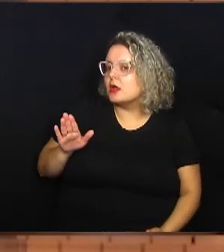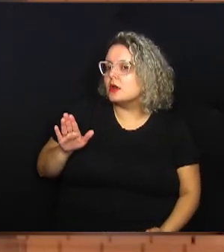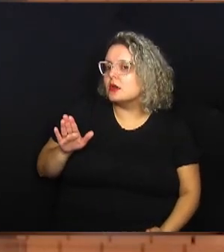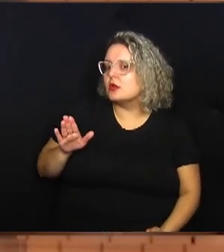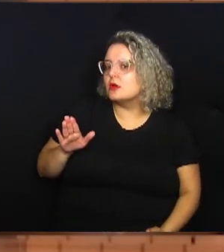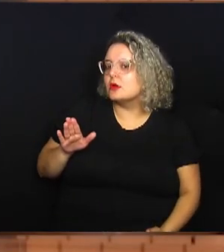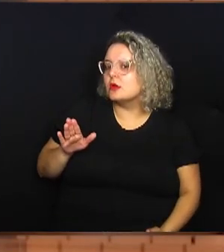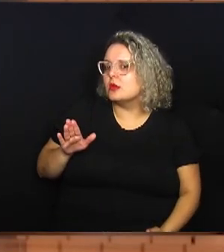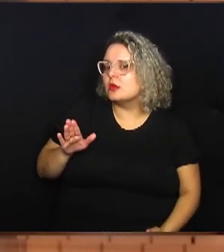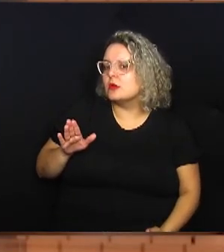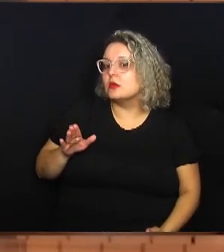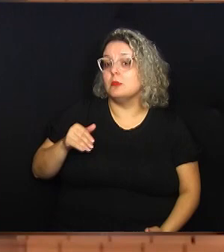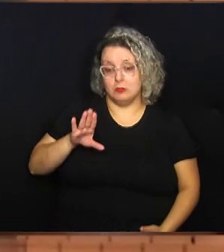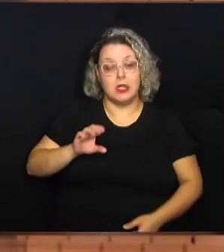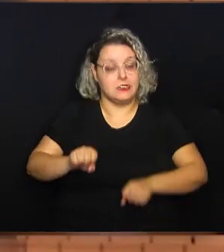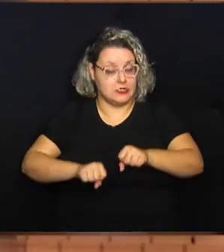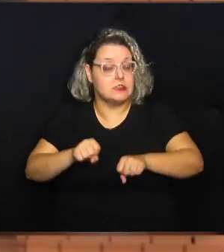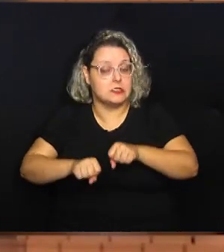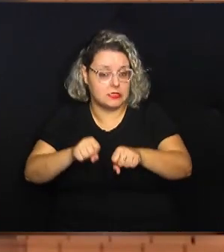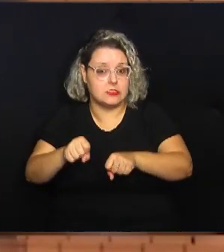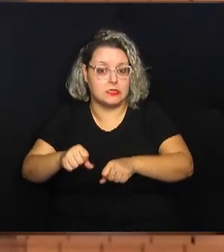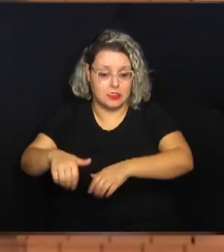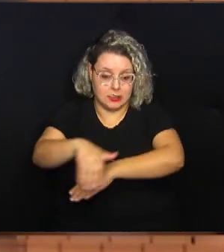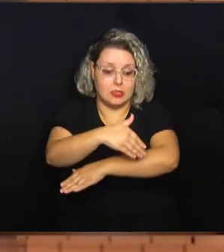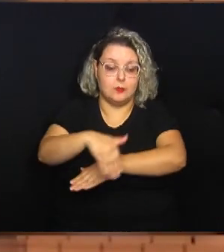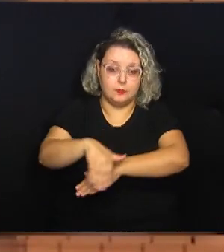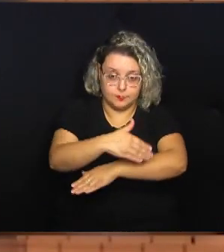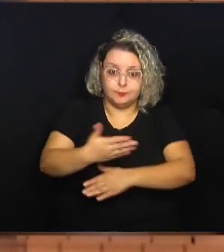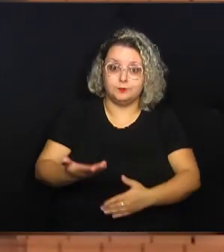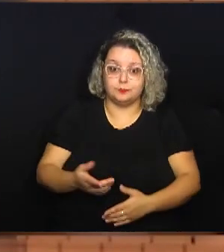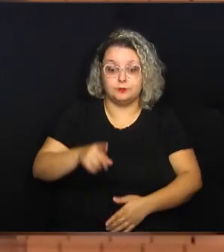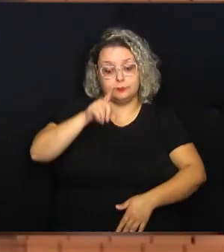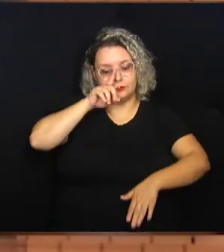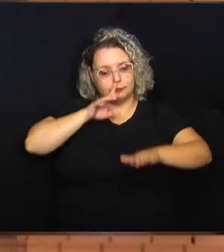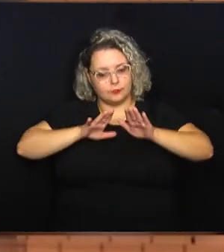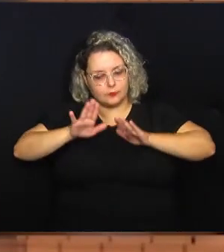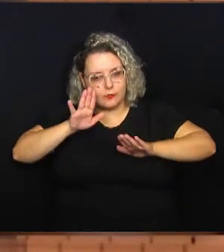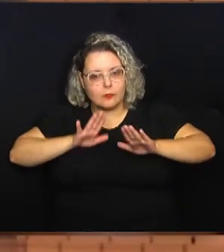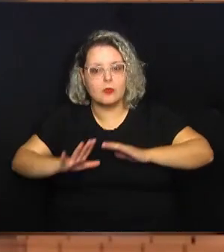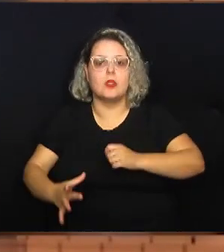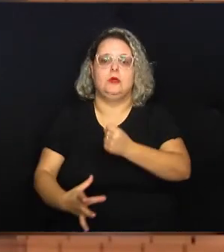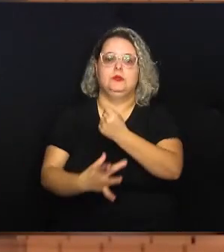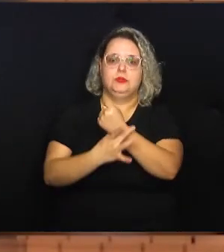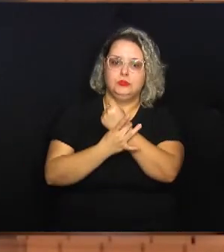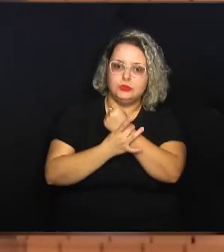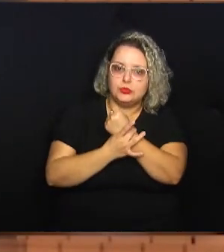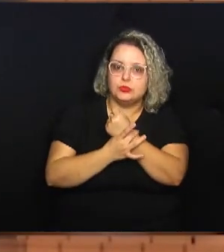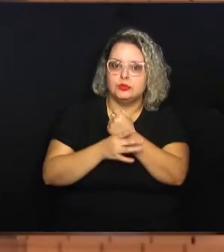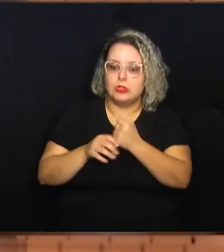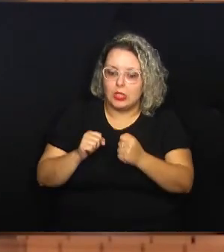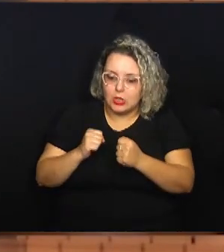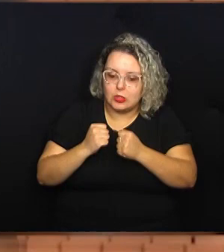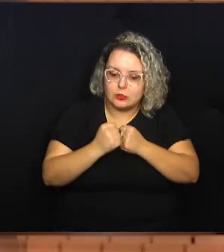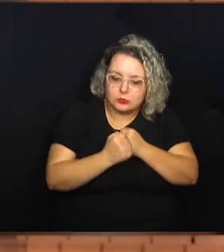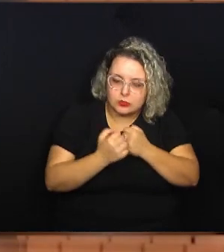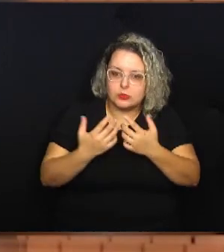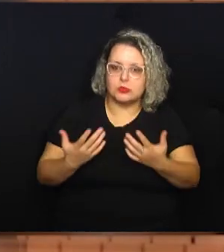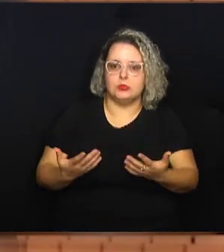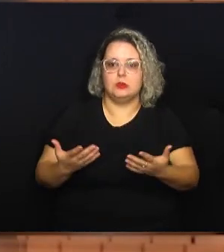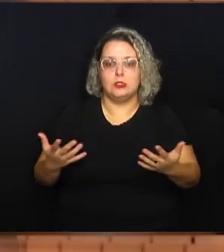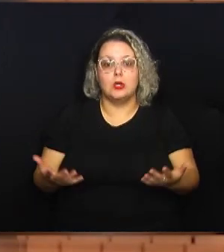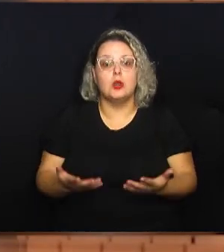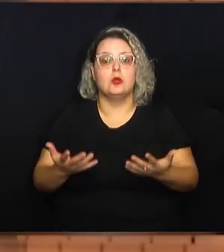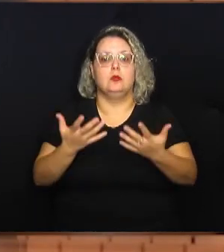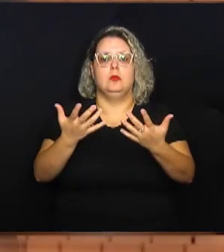mais ciclistas na rua, mas com cuidado, com a proteção,